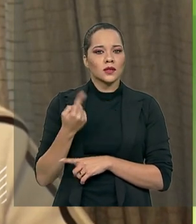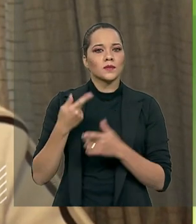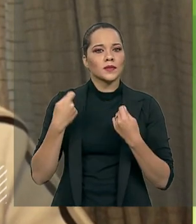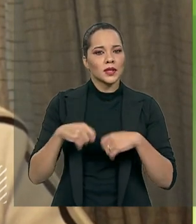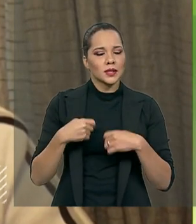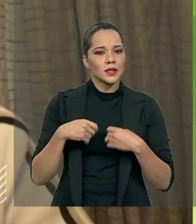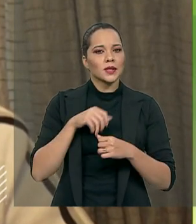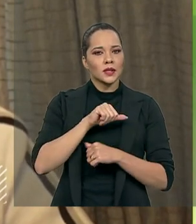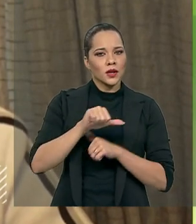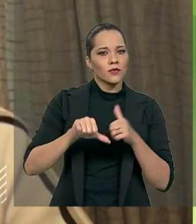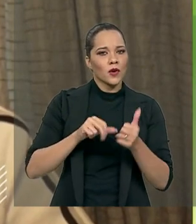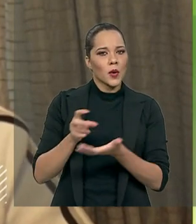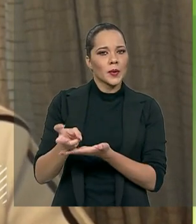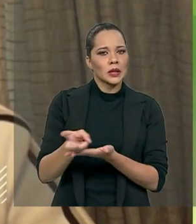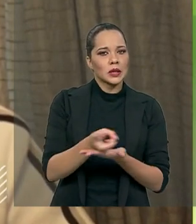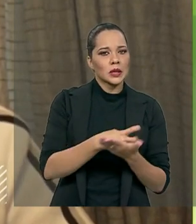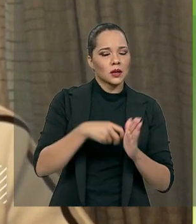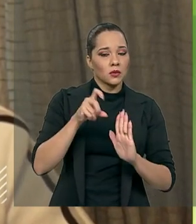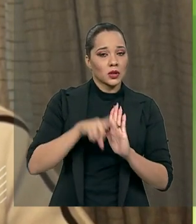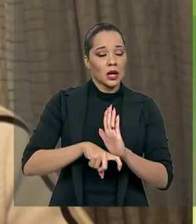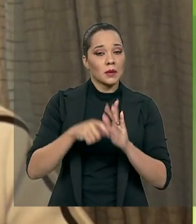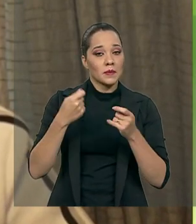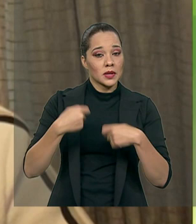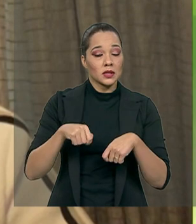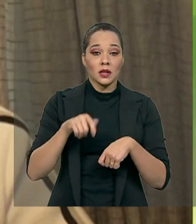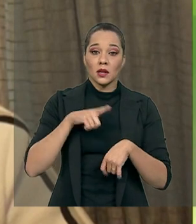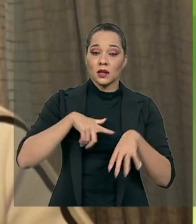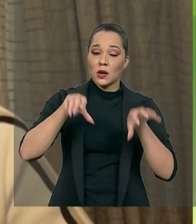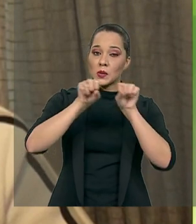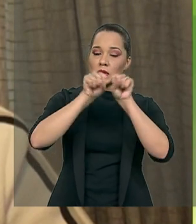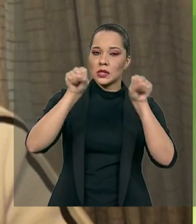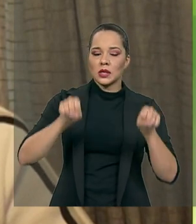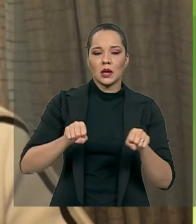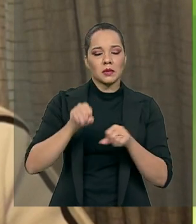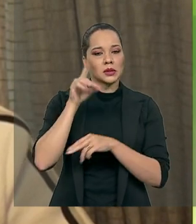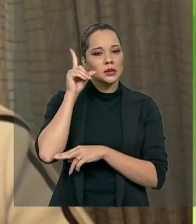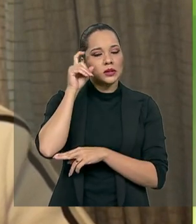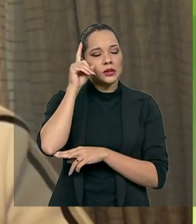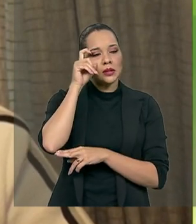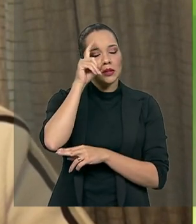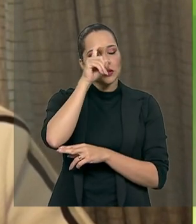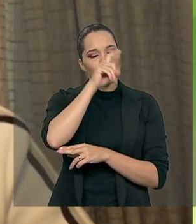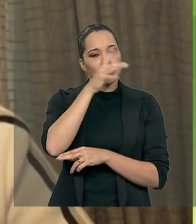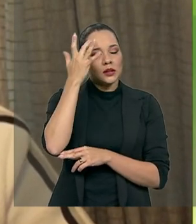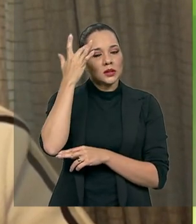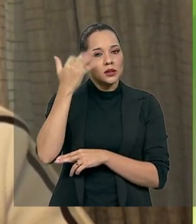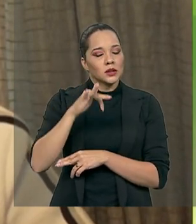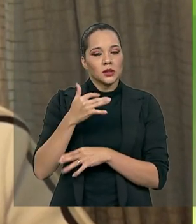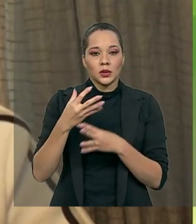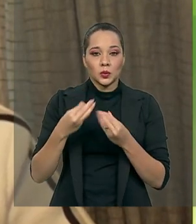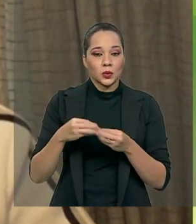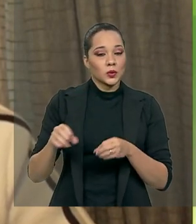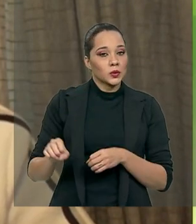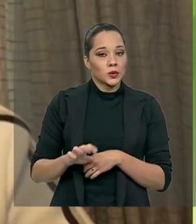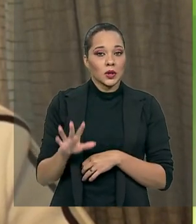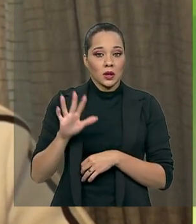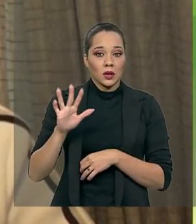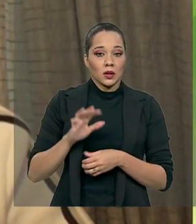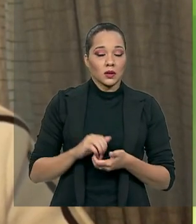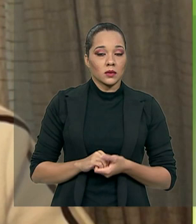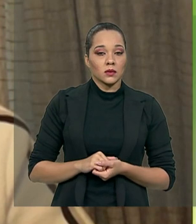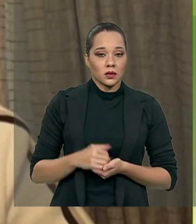dessa reforma tributária. Nós temos um sistema altamente complexo e muito oneroso. Essa